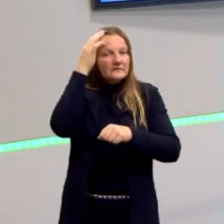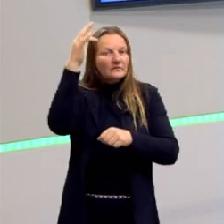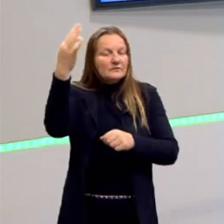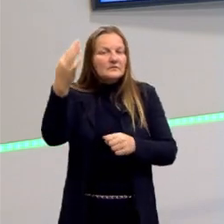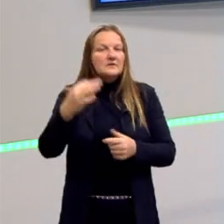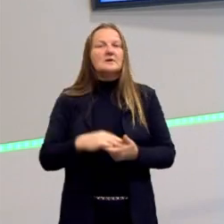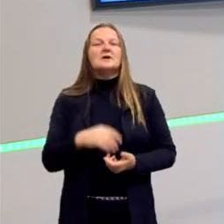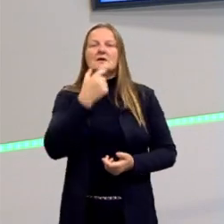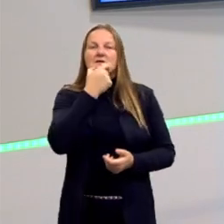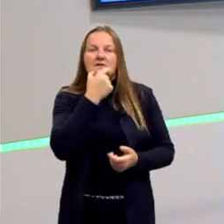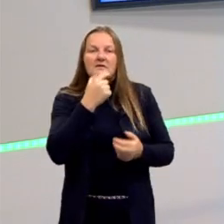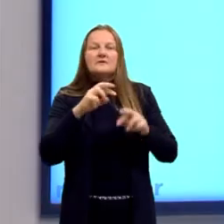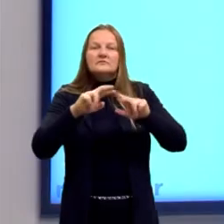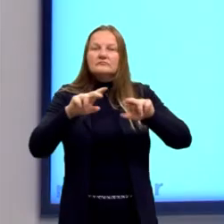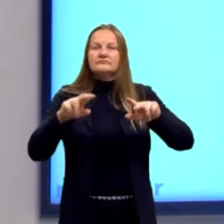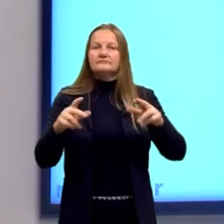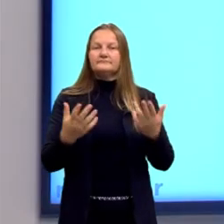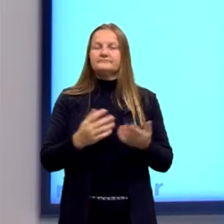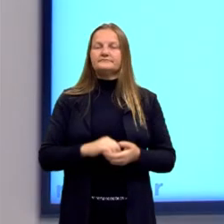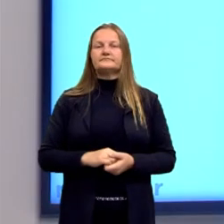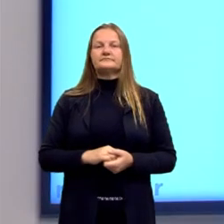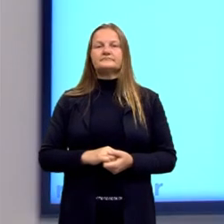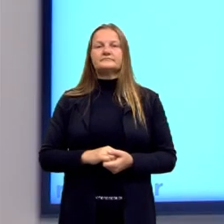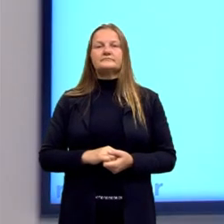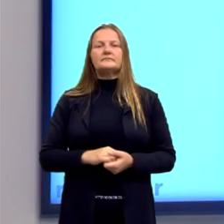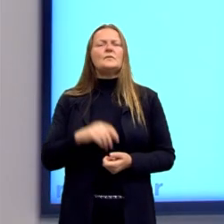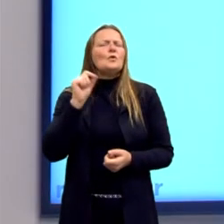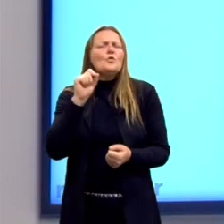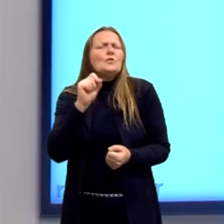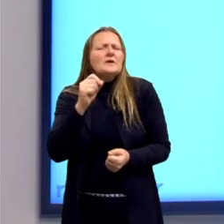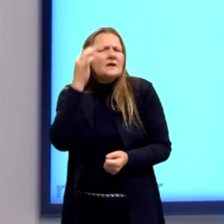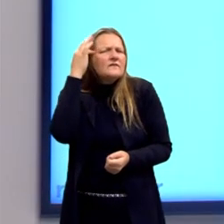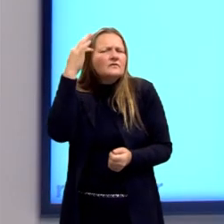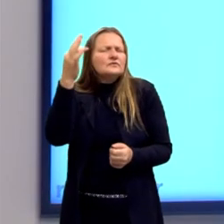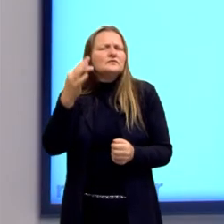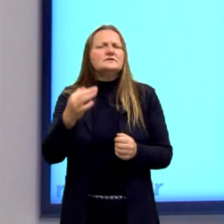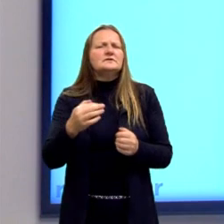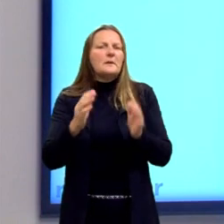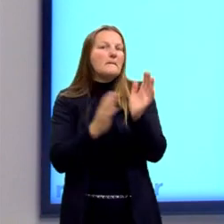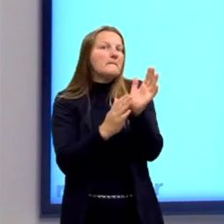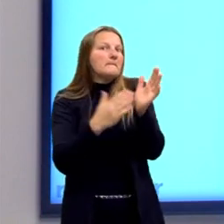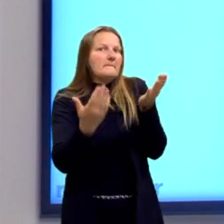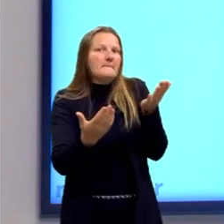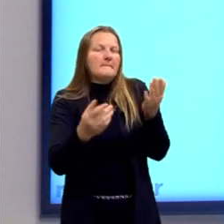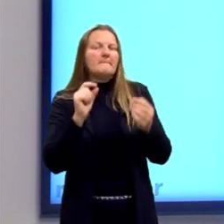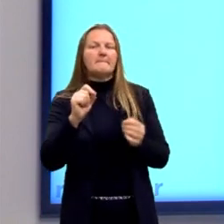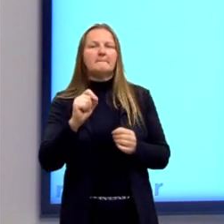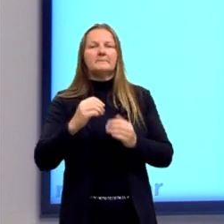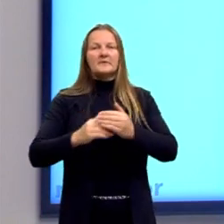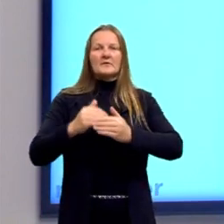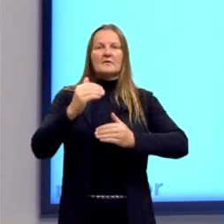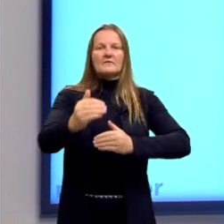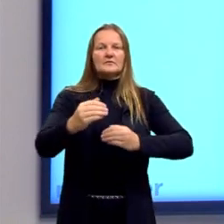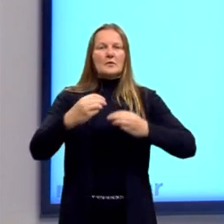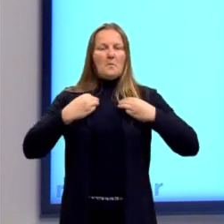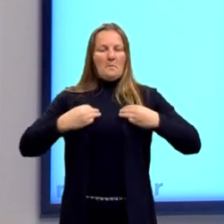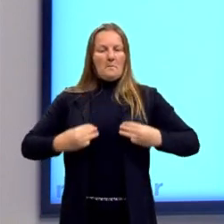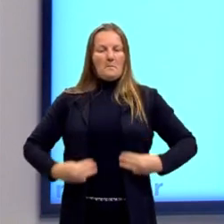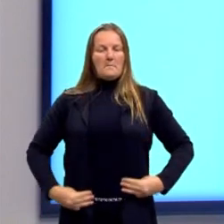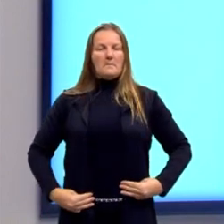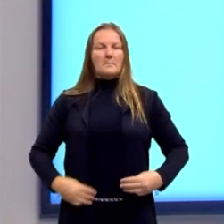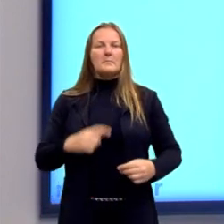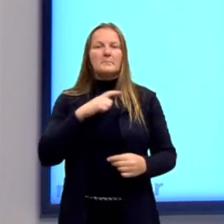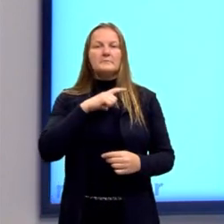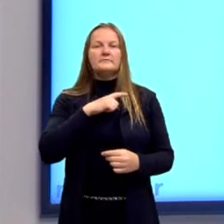O que vai acontecendo? O que a filosofia moderna propõe em racionalismo? Propõe um avanço moral, propõe